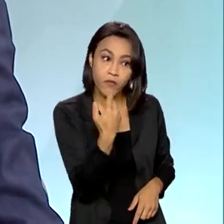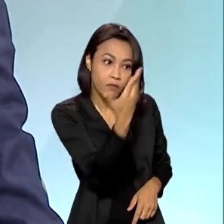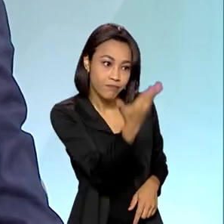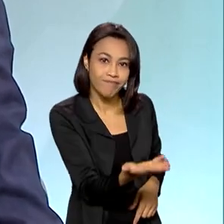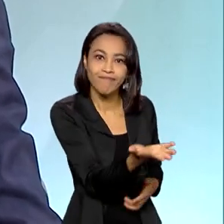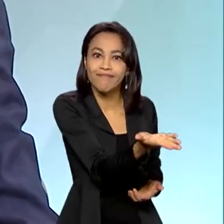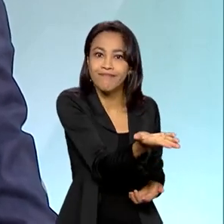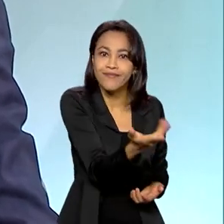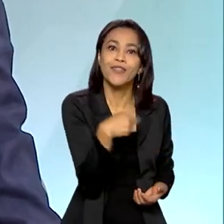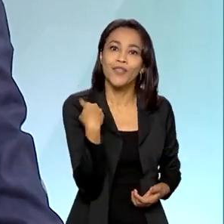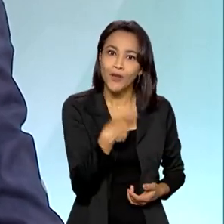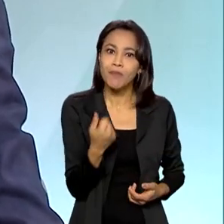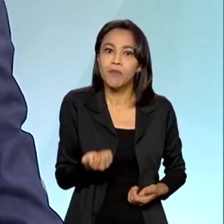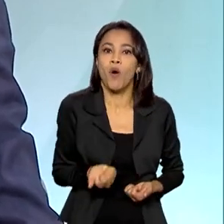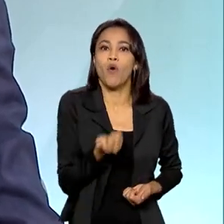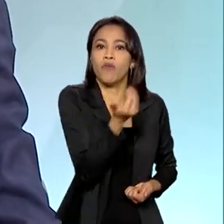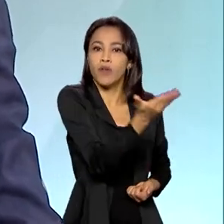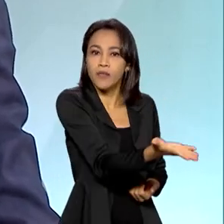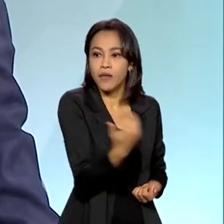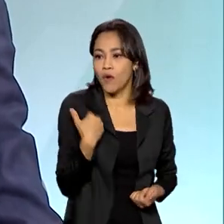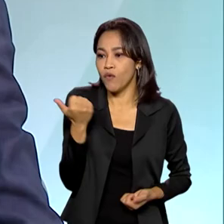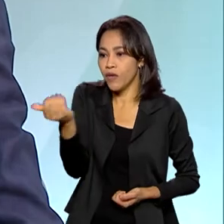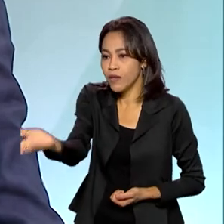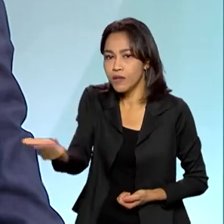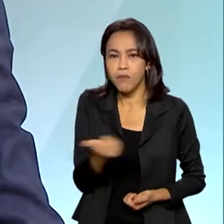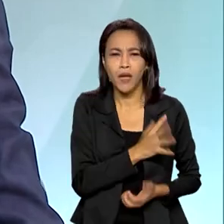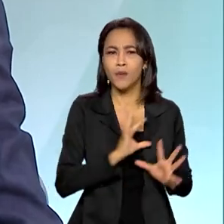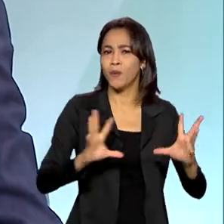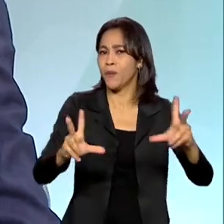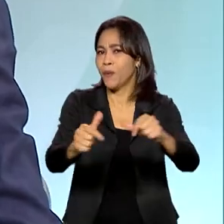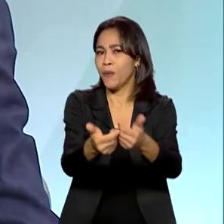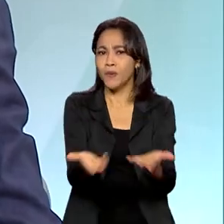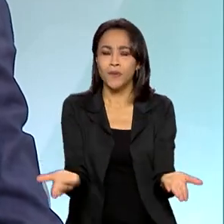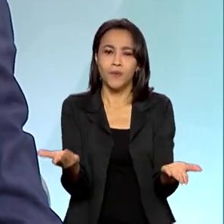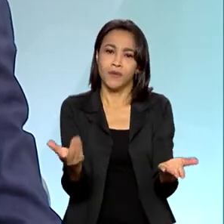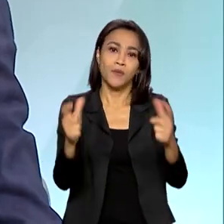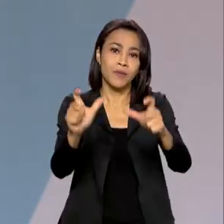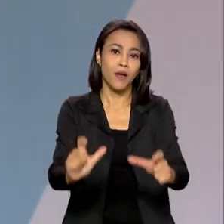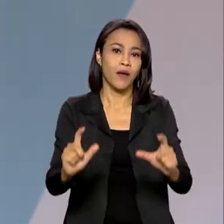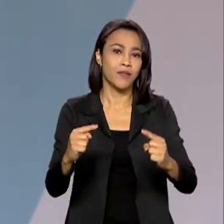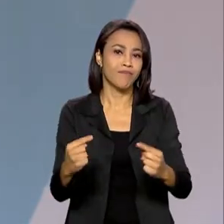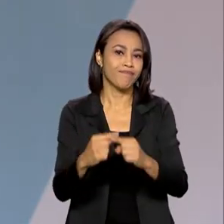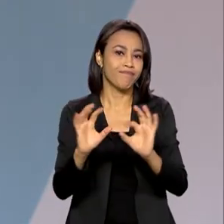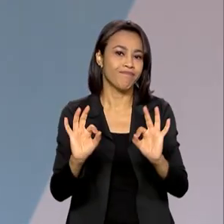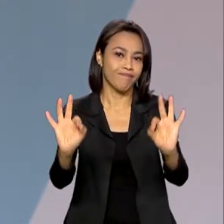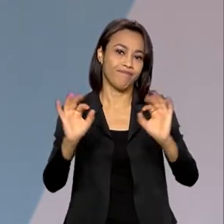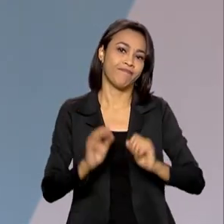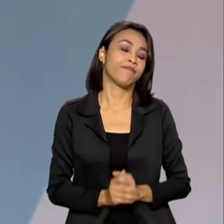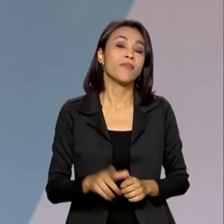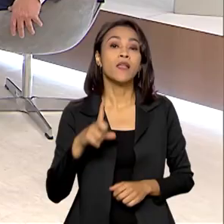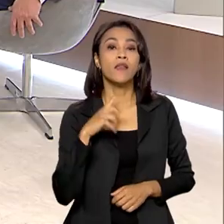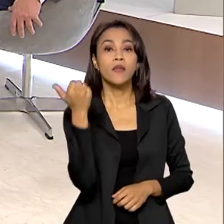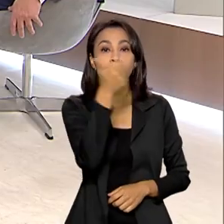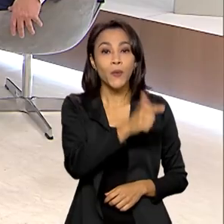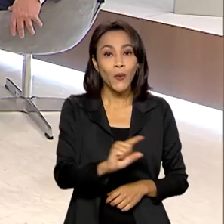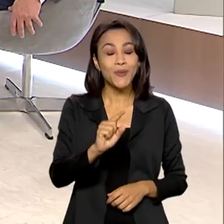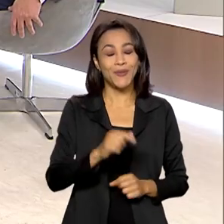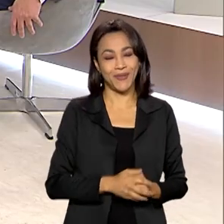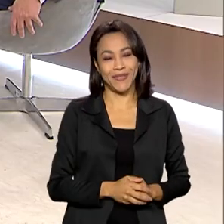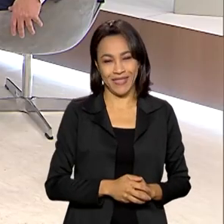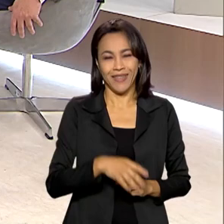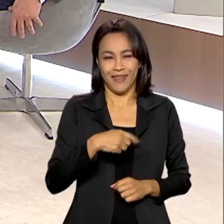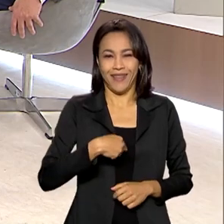precisa disponibilizar esses meios para todos e nos locais adequados. É verdade. E temos também aquele cliente tradicional,